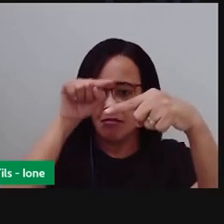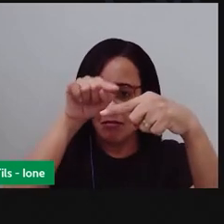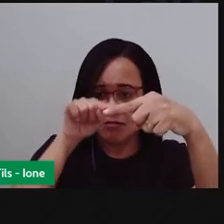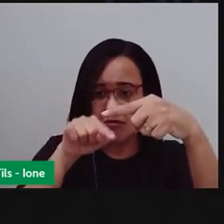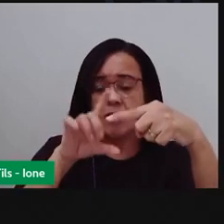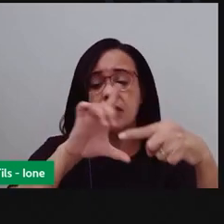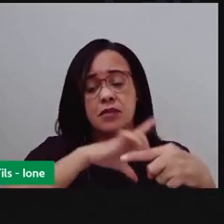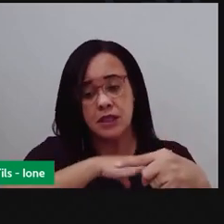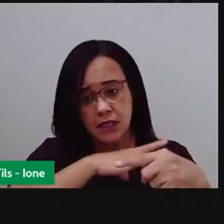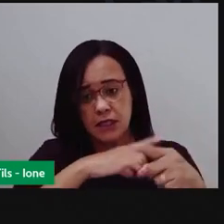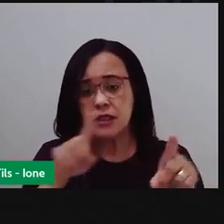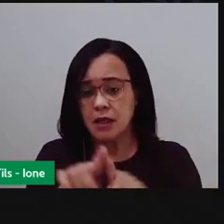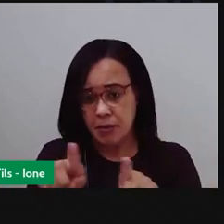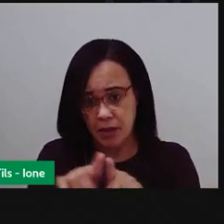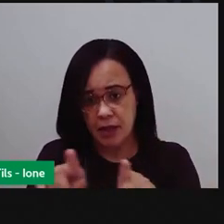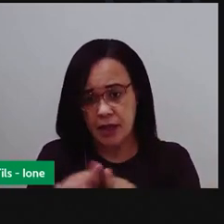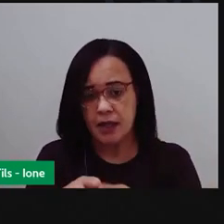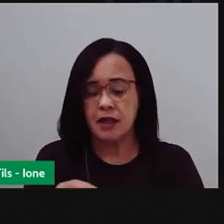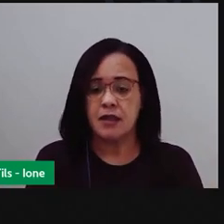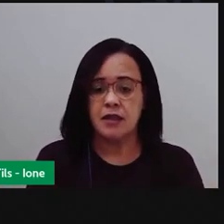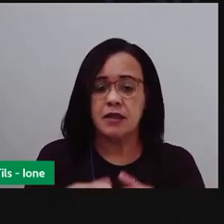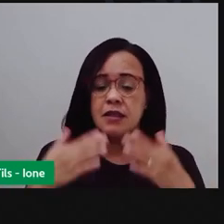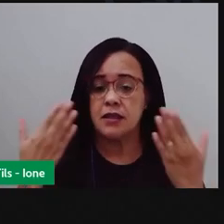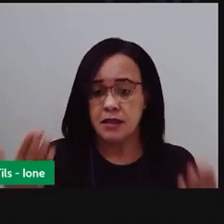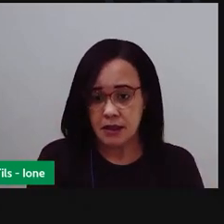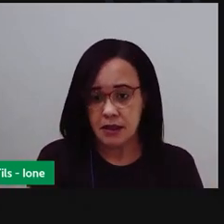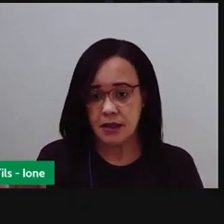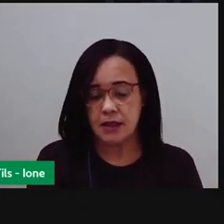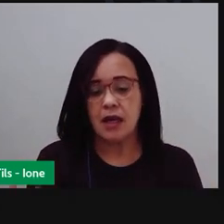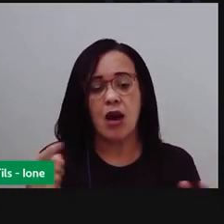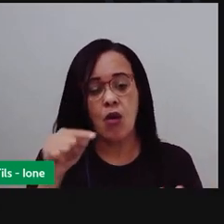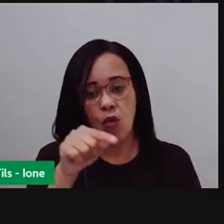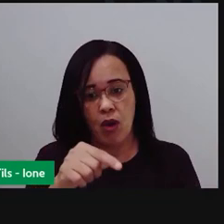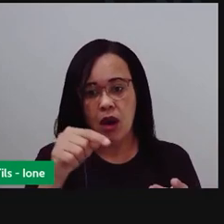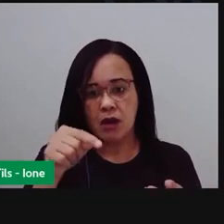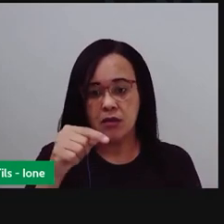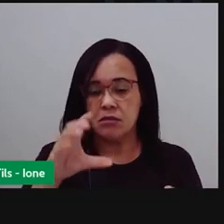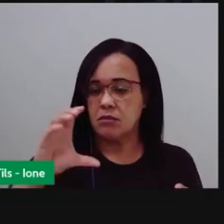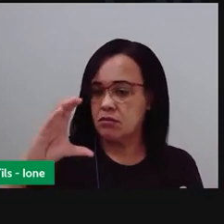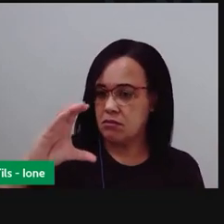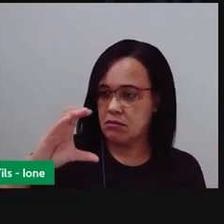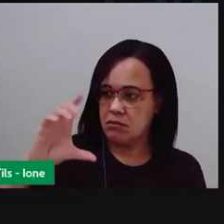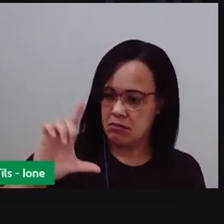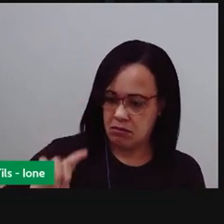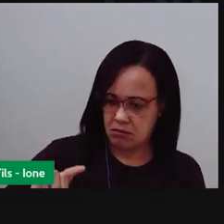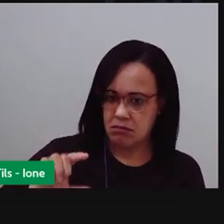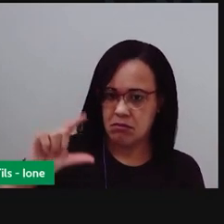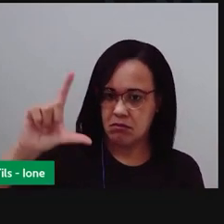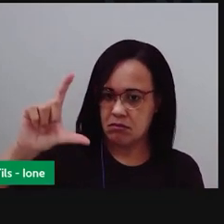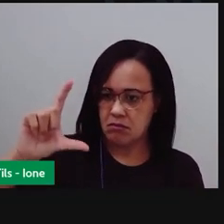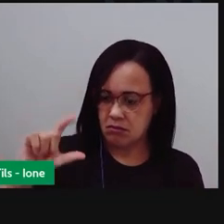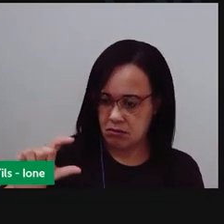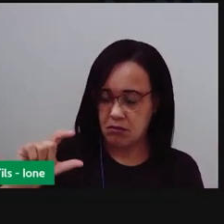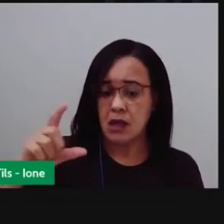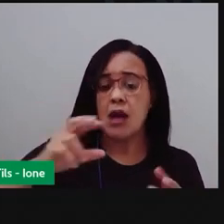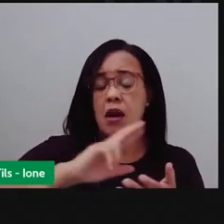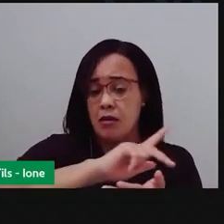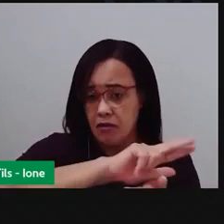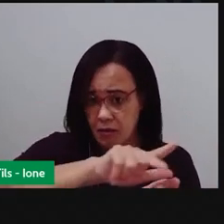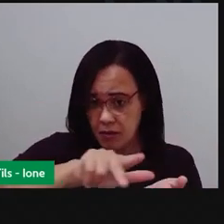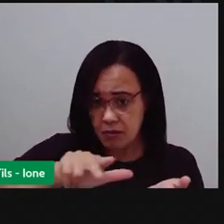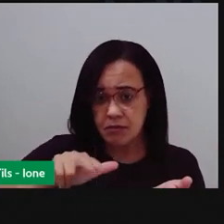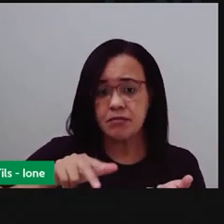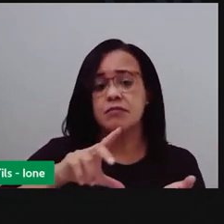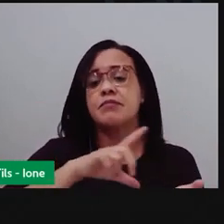Essas crenças, como eu falei pra vocês, são medidas não convencionárias. Vamos encontrar outras receitas